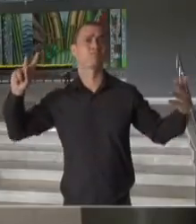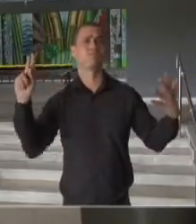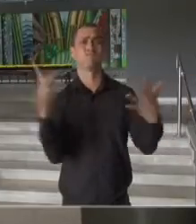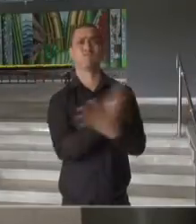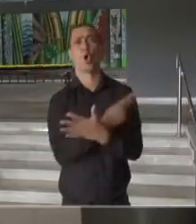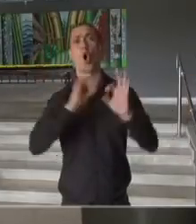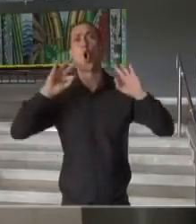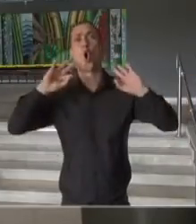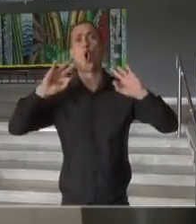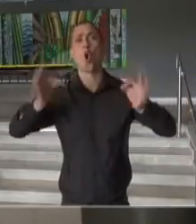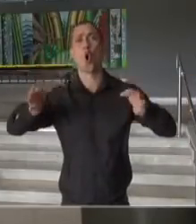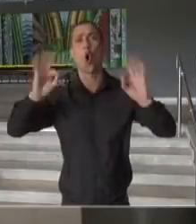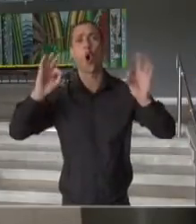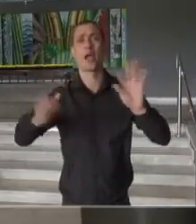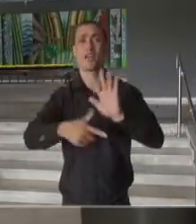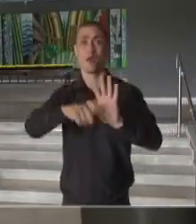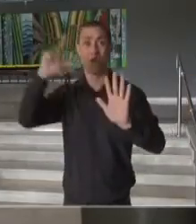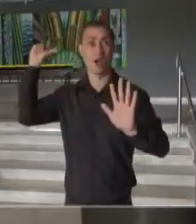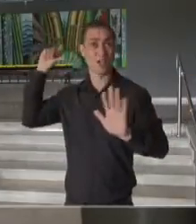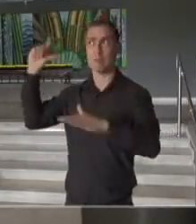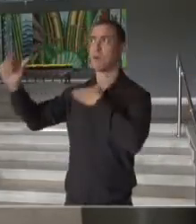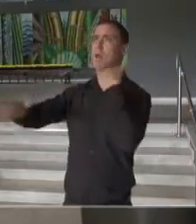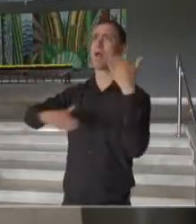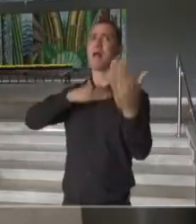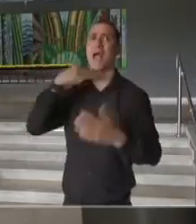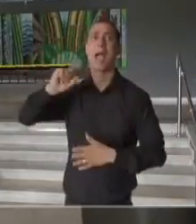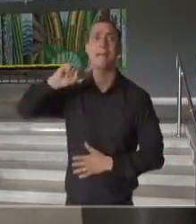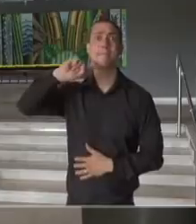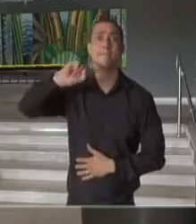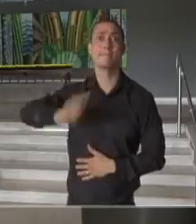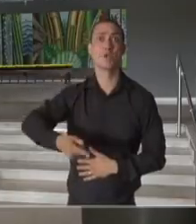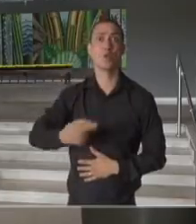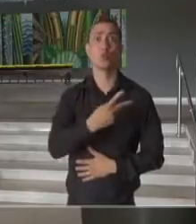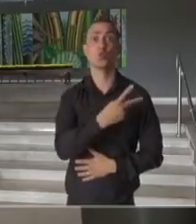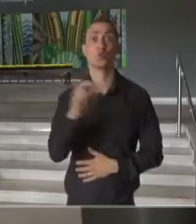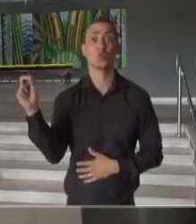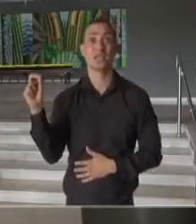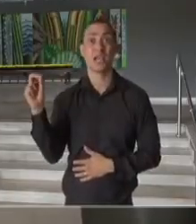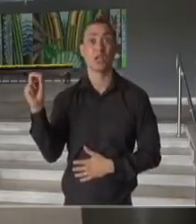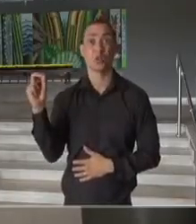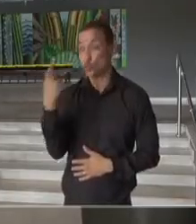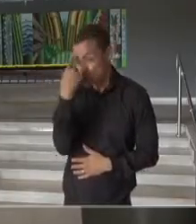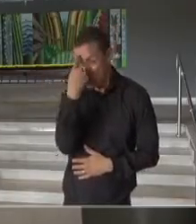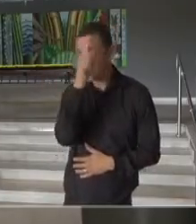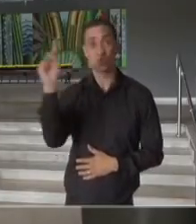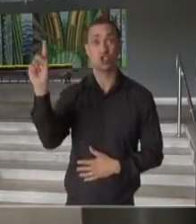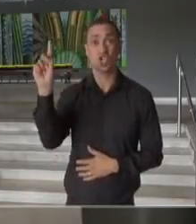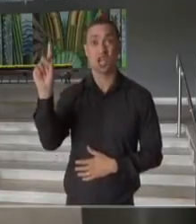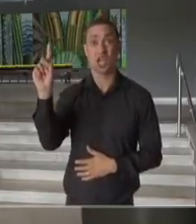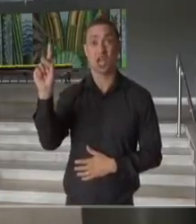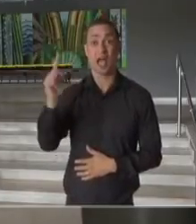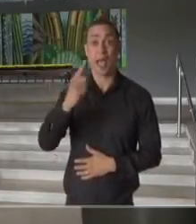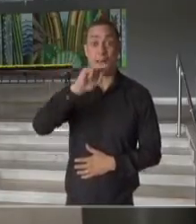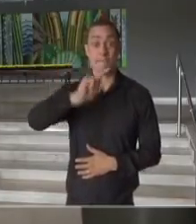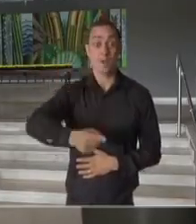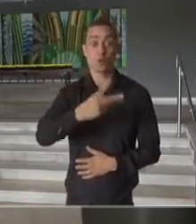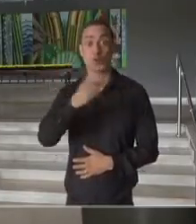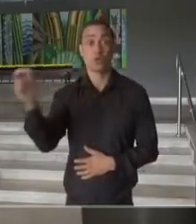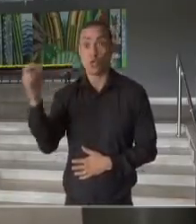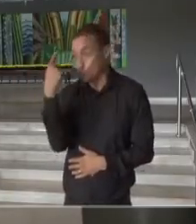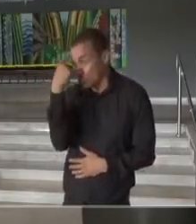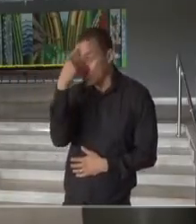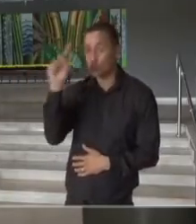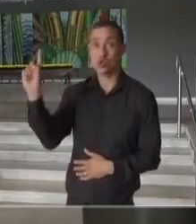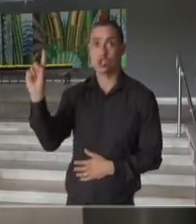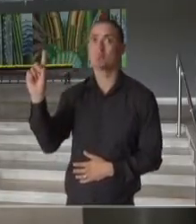nós vivemos sanitária, com 1.200 mortes em um dia, no pico da pandemia. Então,